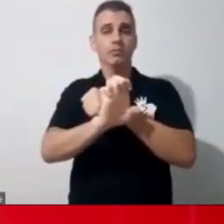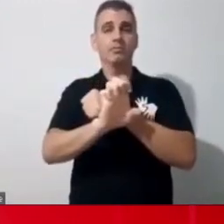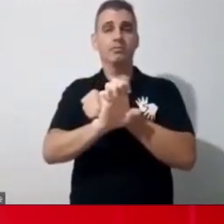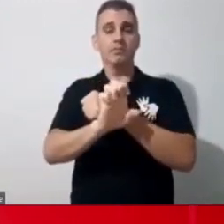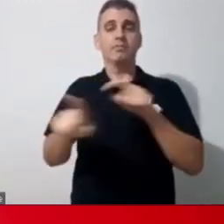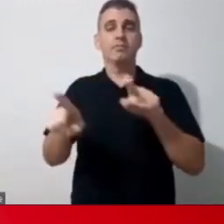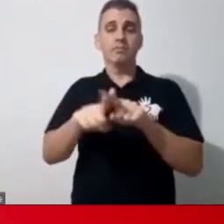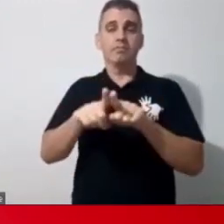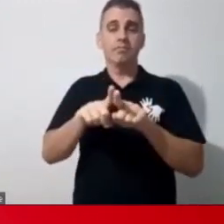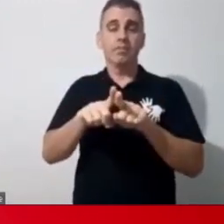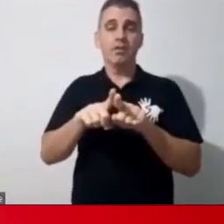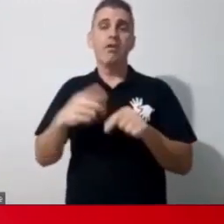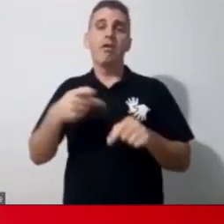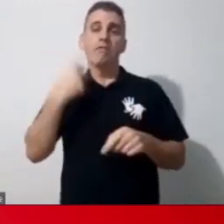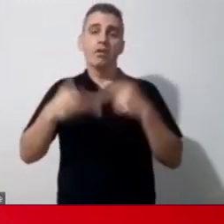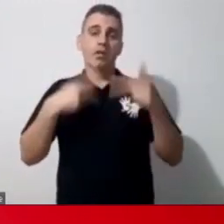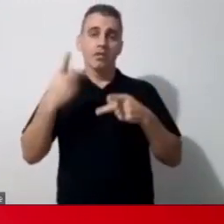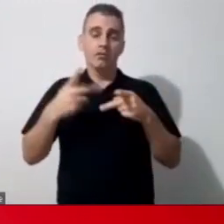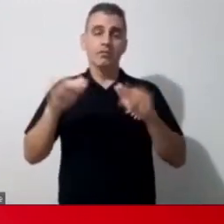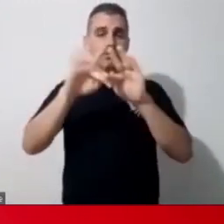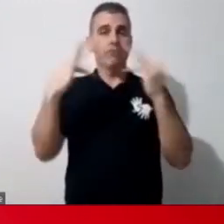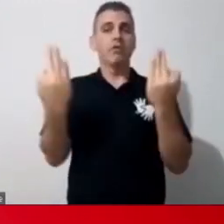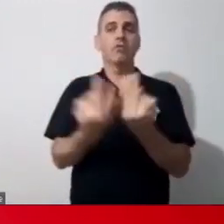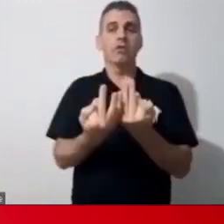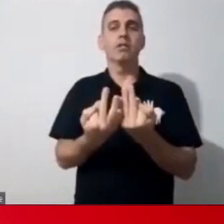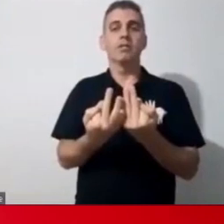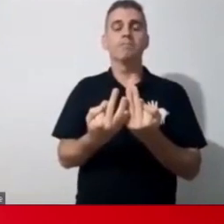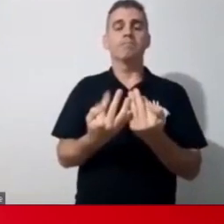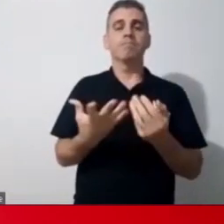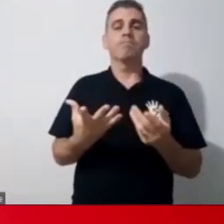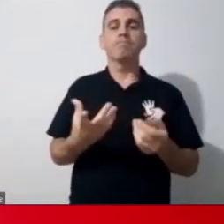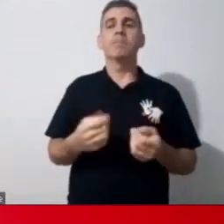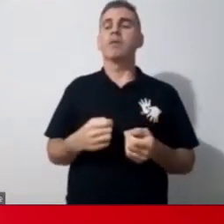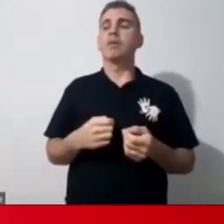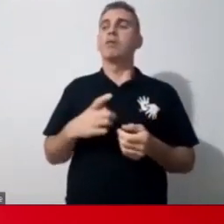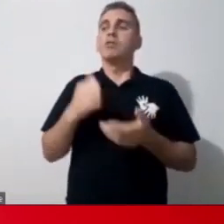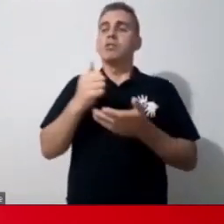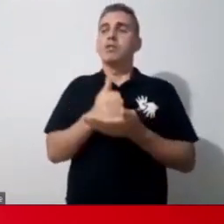para a família, né, que muitas vezes, né, o quanto eles precisam desse apoio